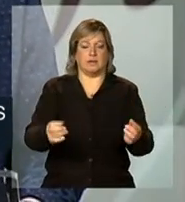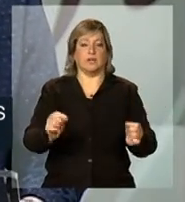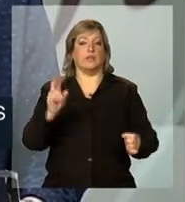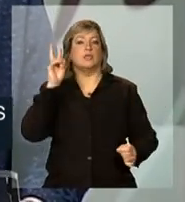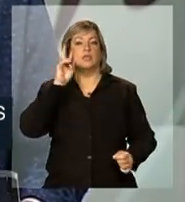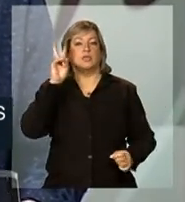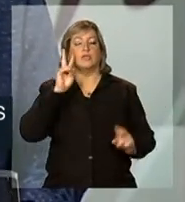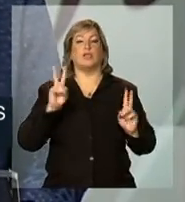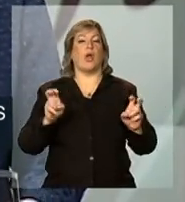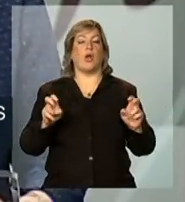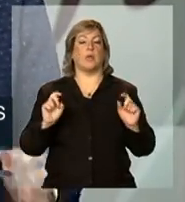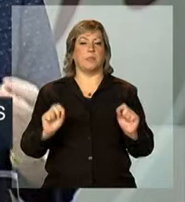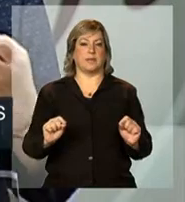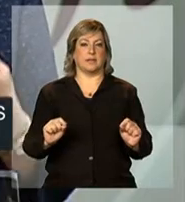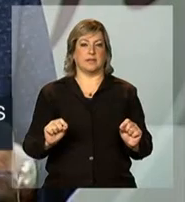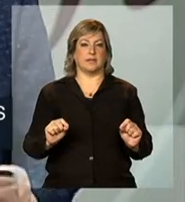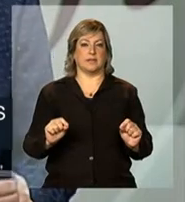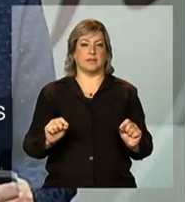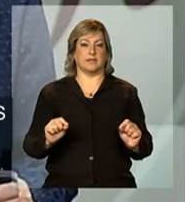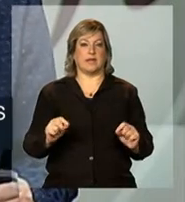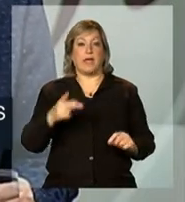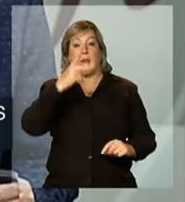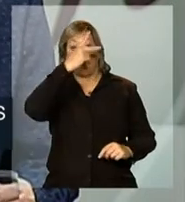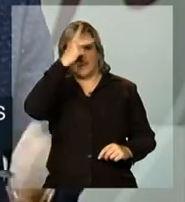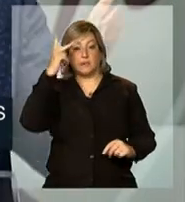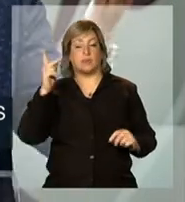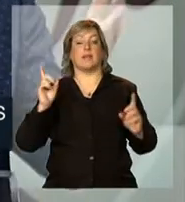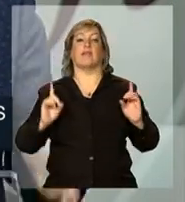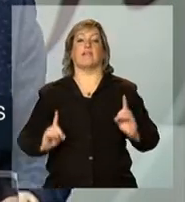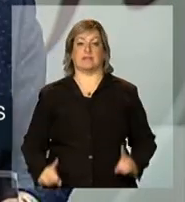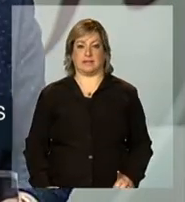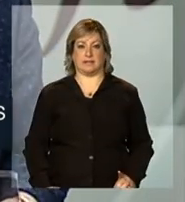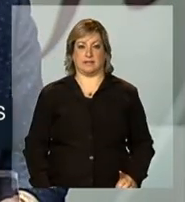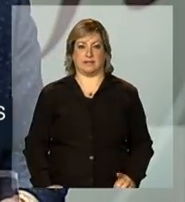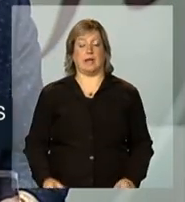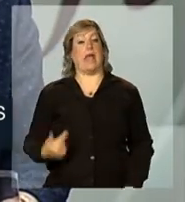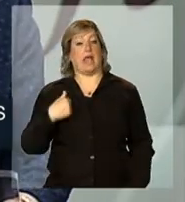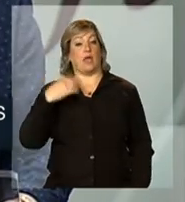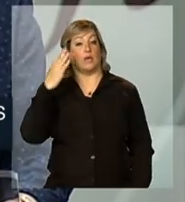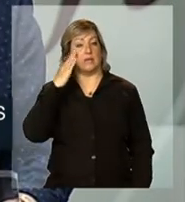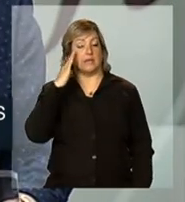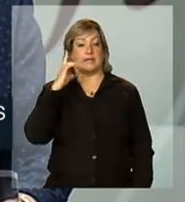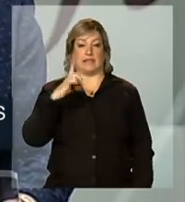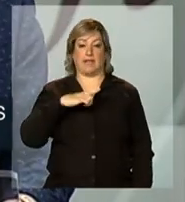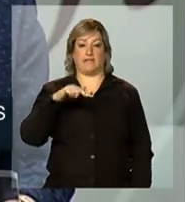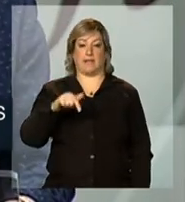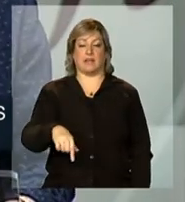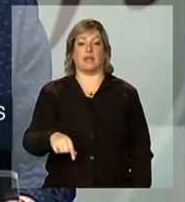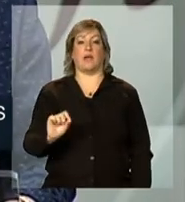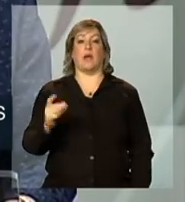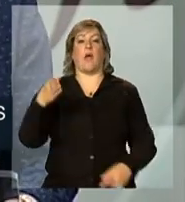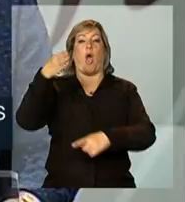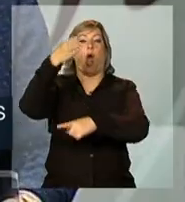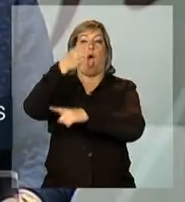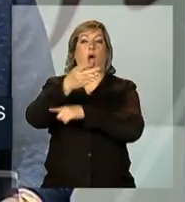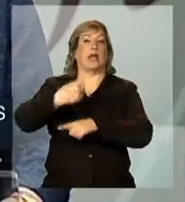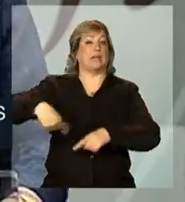questão das pessoas com deficiência. Eu sei que houve aqui um problema com os hotéis.